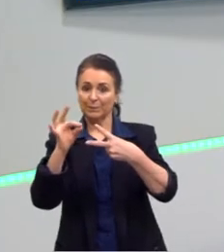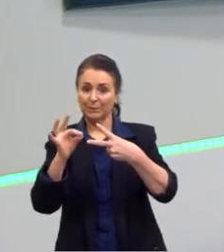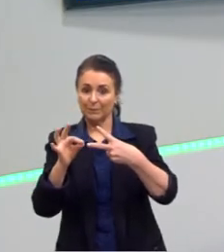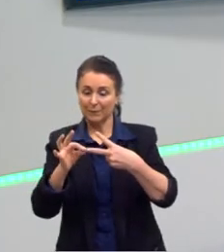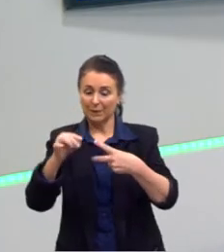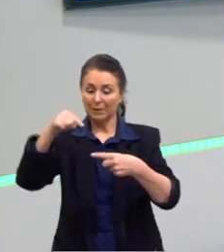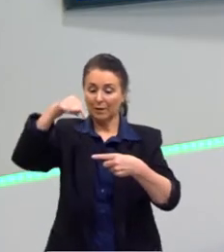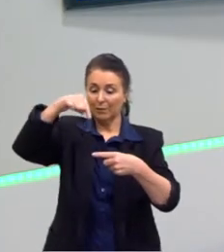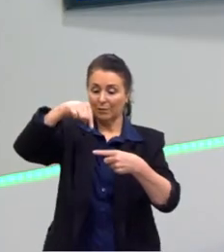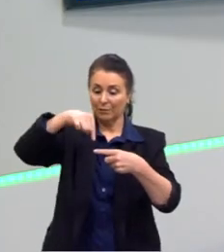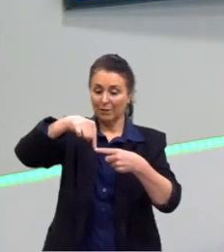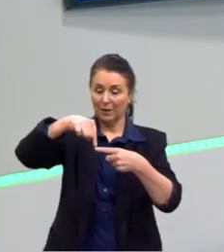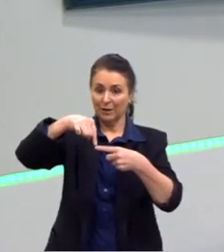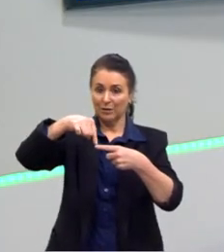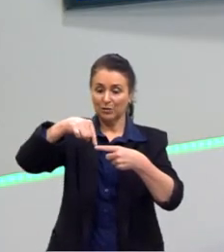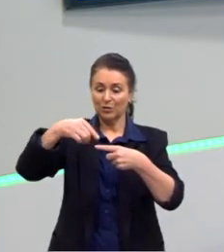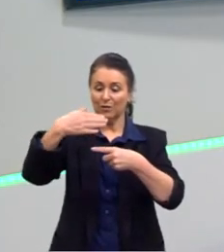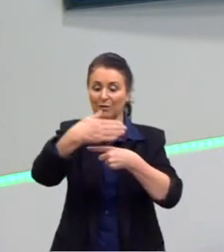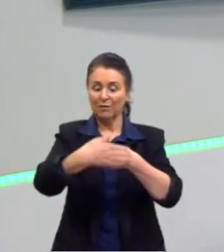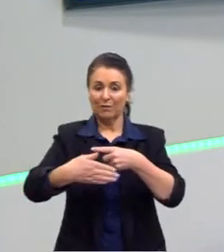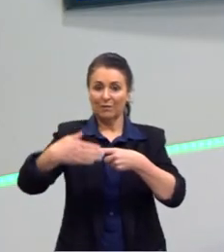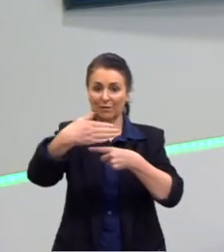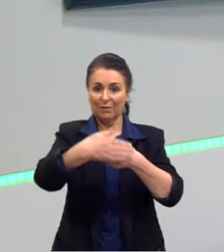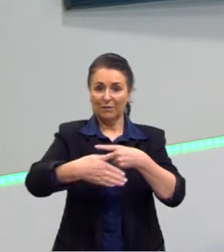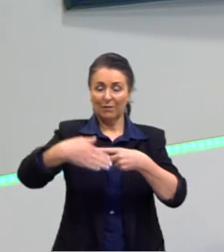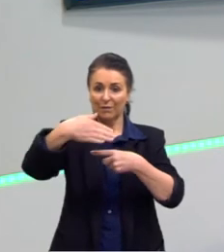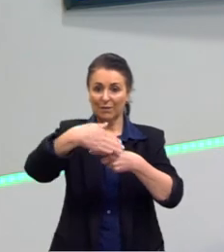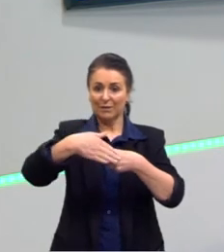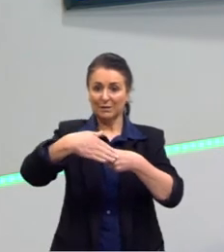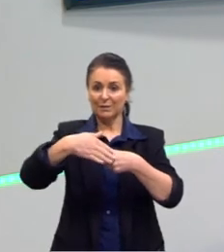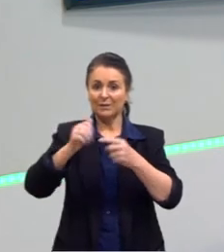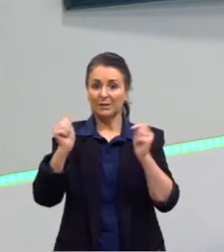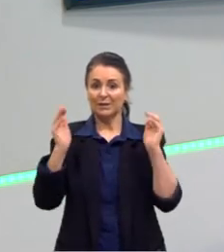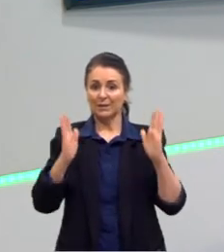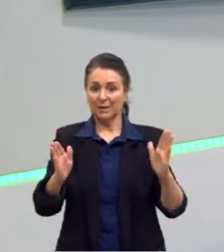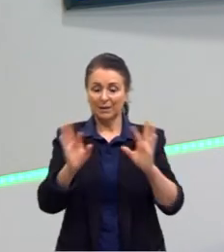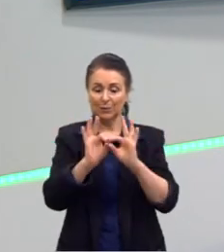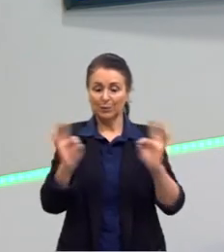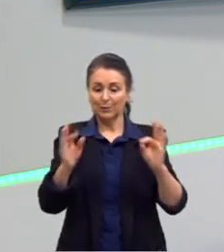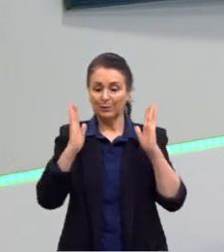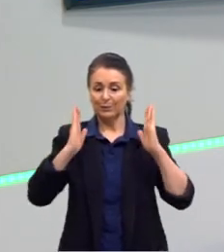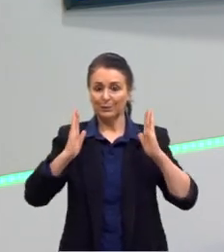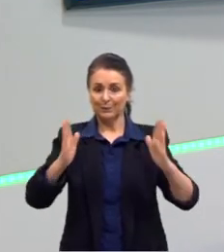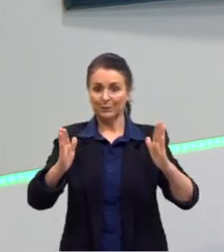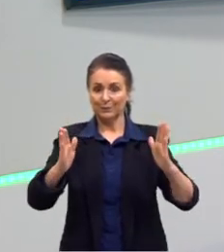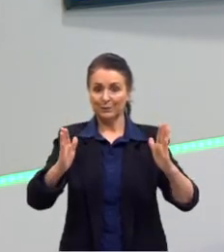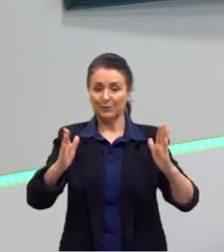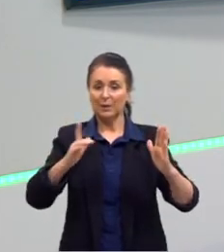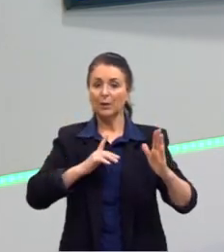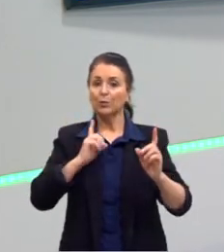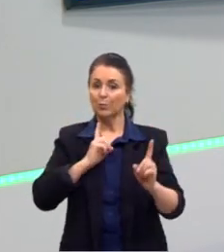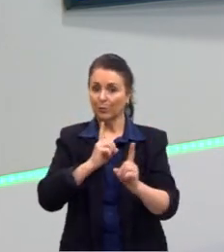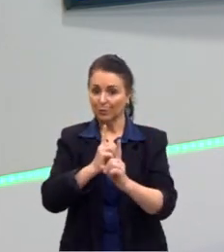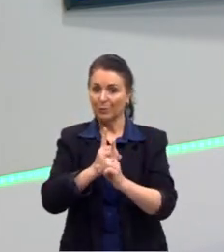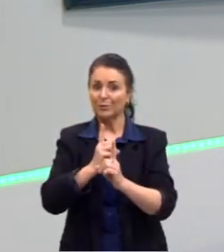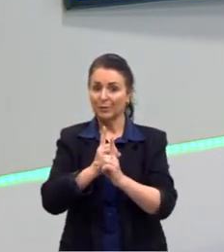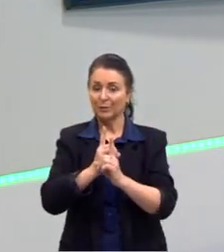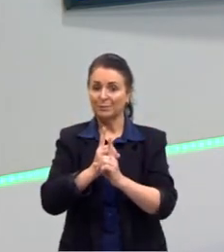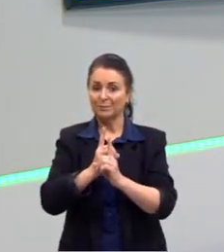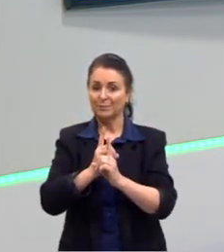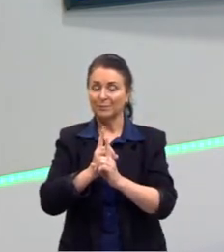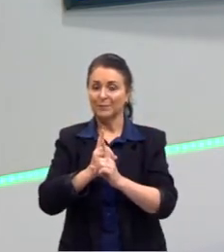vértices, faces e arestas. Em cada uma dessas faces, nós vamos encontrar os nossos polígonos.